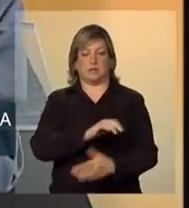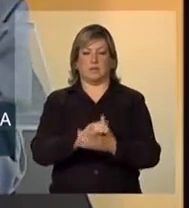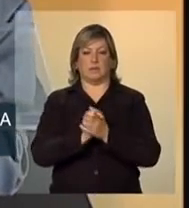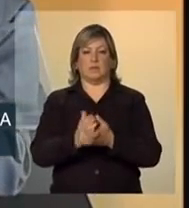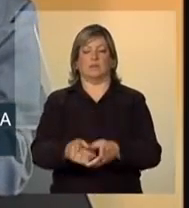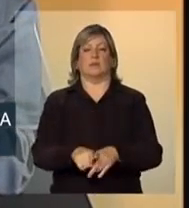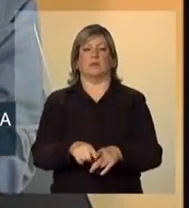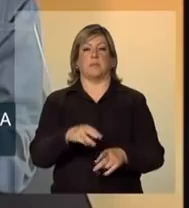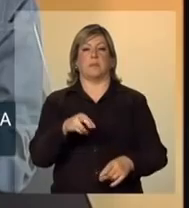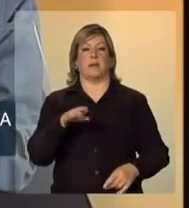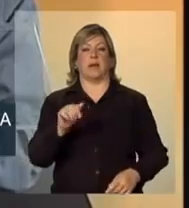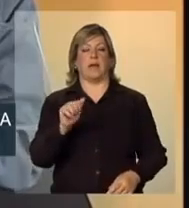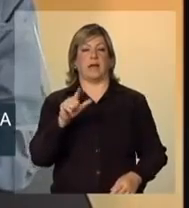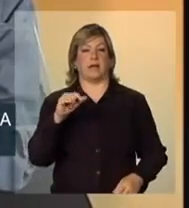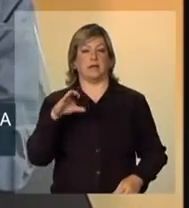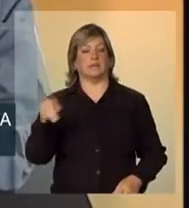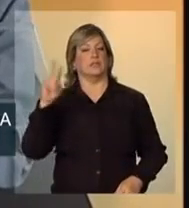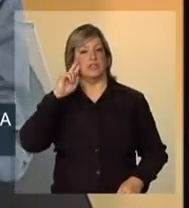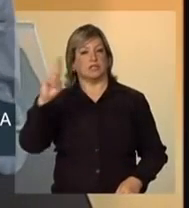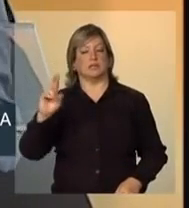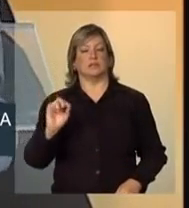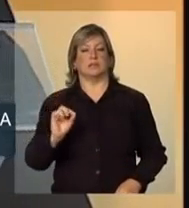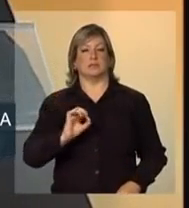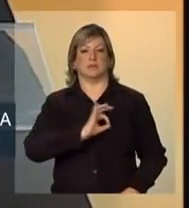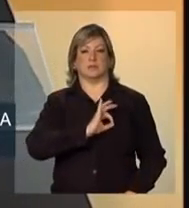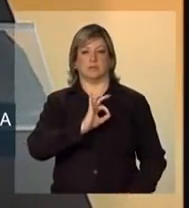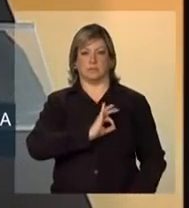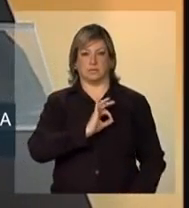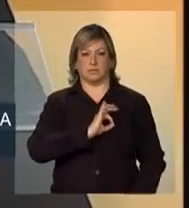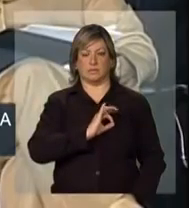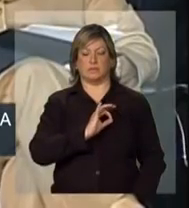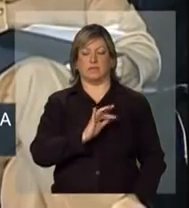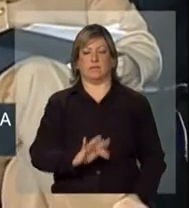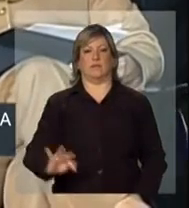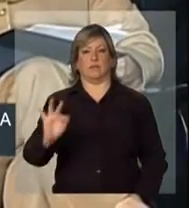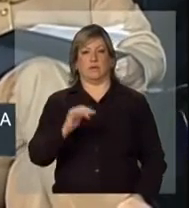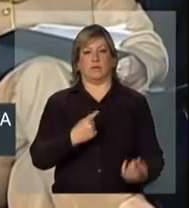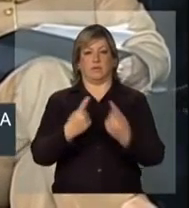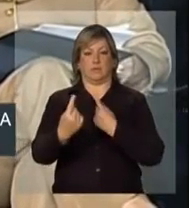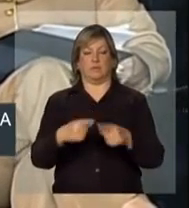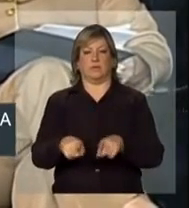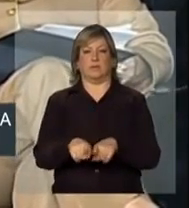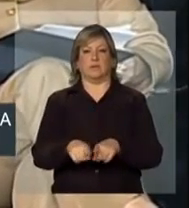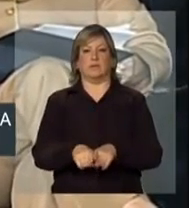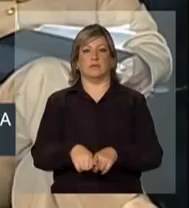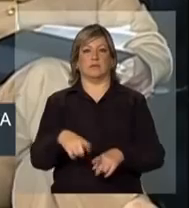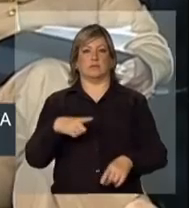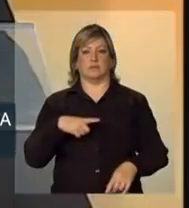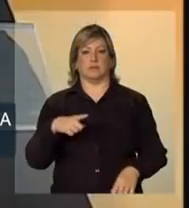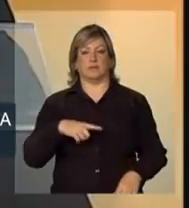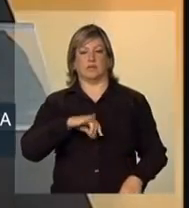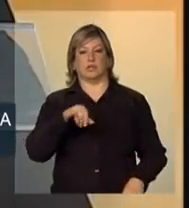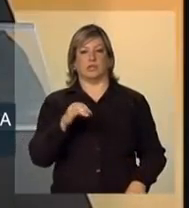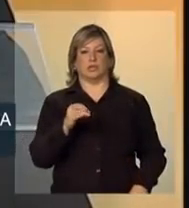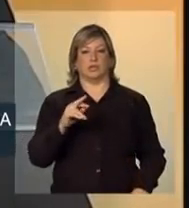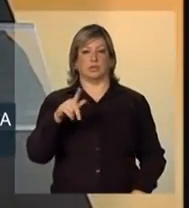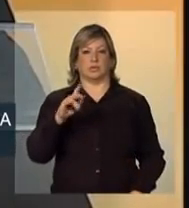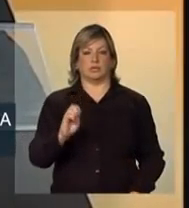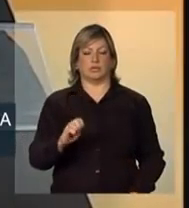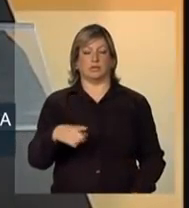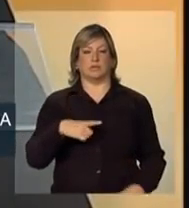Maria Alice, diretora-geral da Polícia Rodoviária Federal, meu caro general Jorge Ernesto Fraschi,